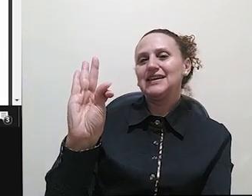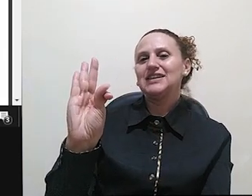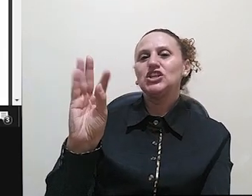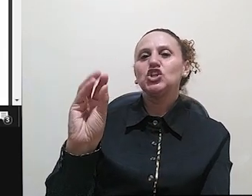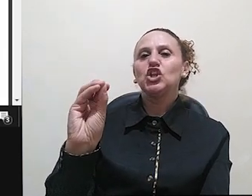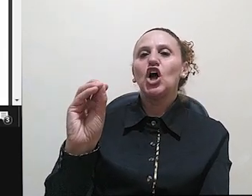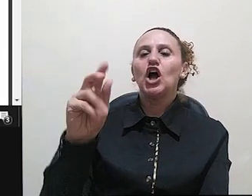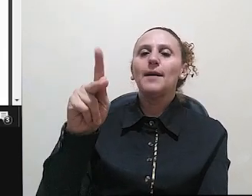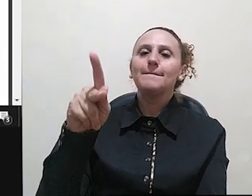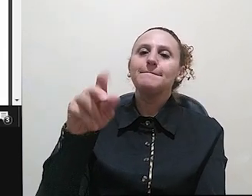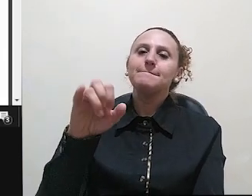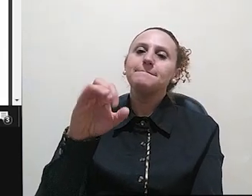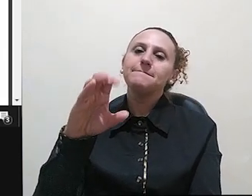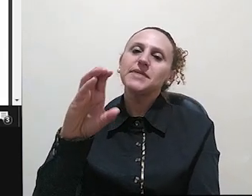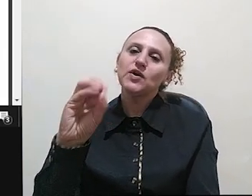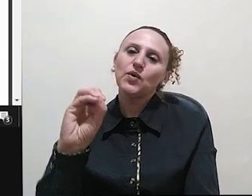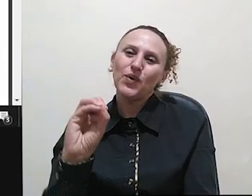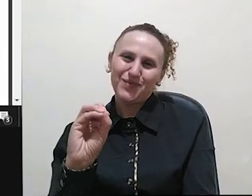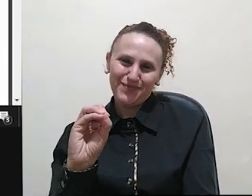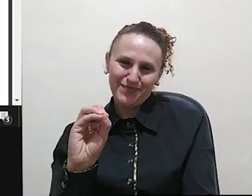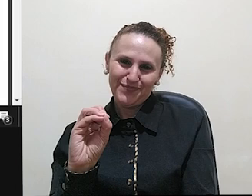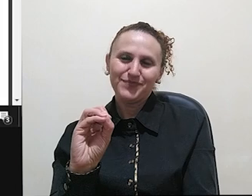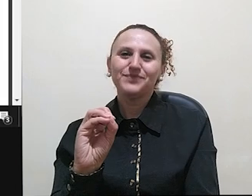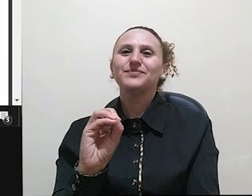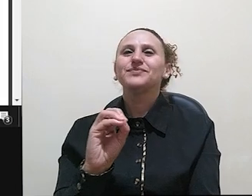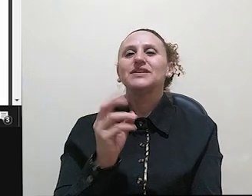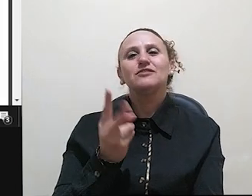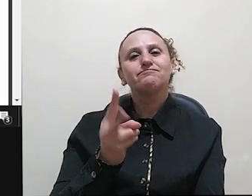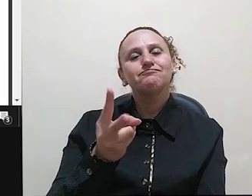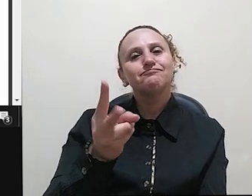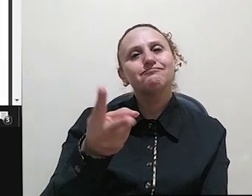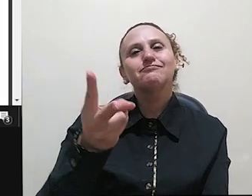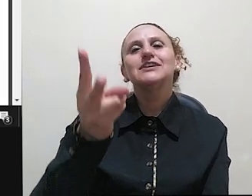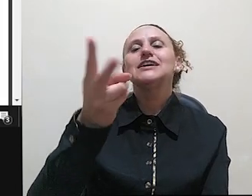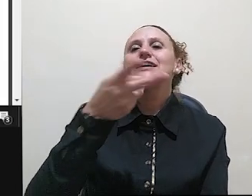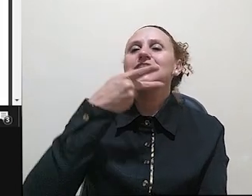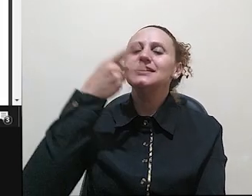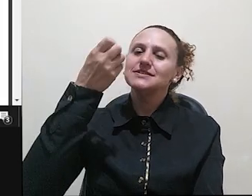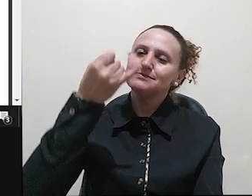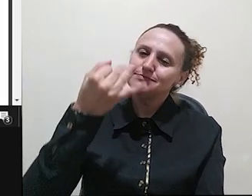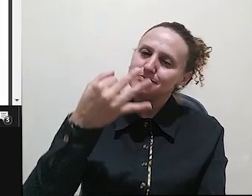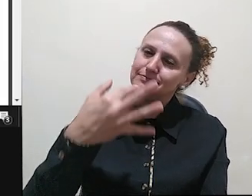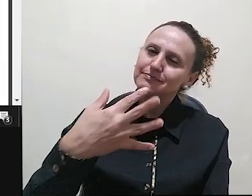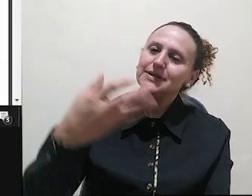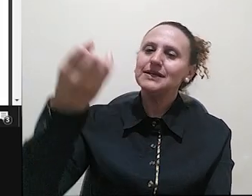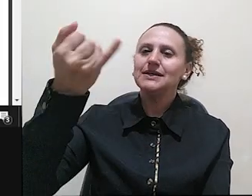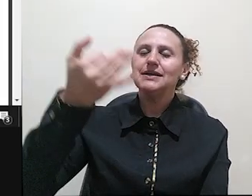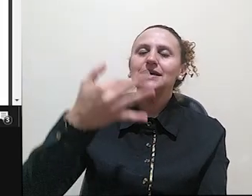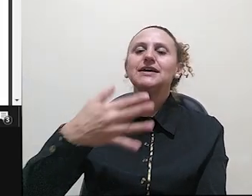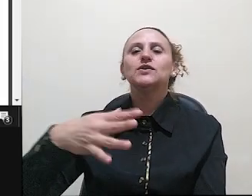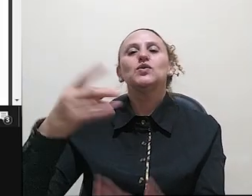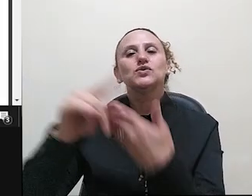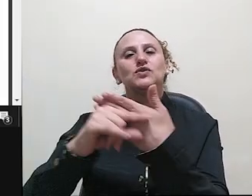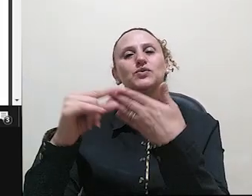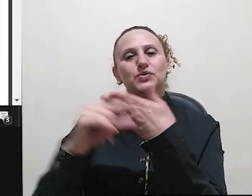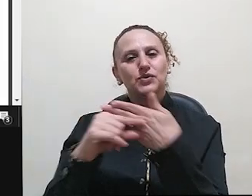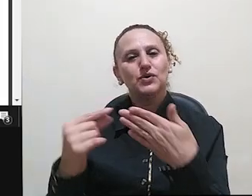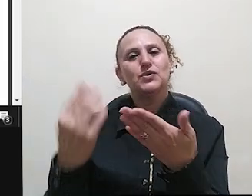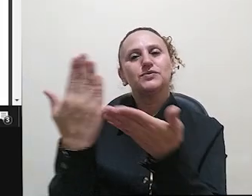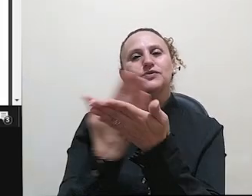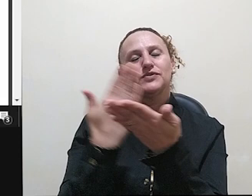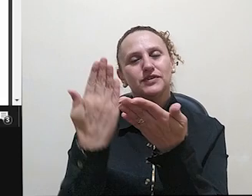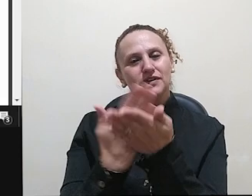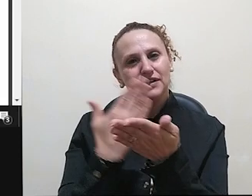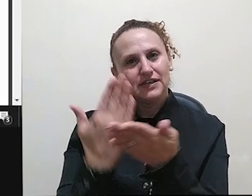necessário. Novamente, nesse ponto, Borges, Neto e Daskal retomam a questão da não inclusão